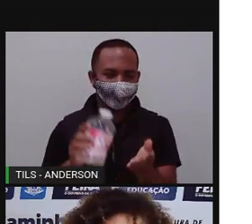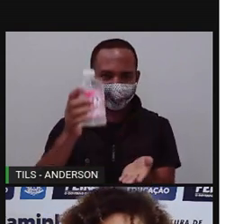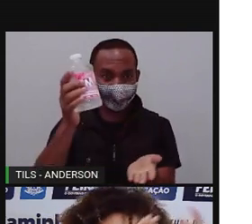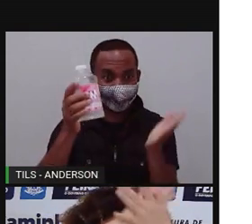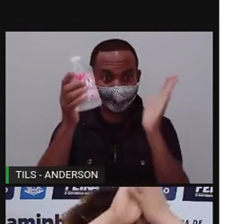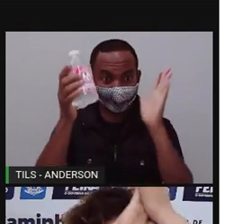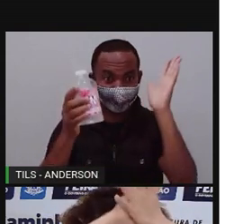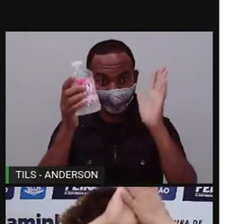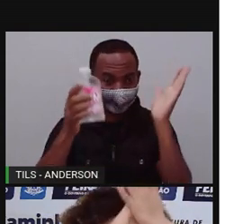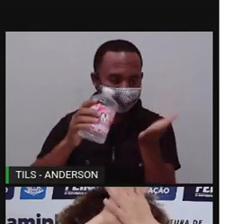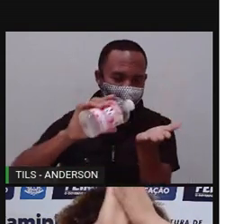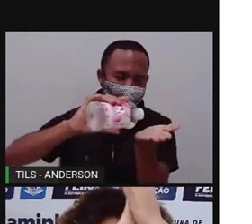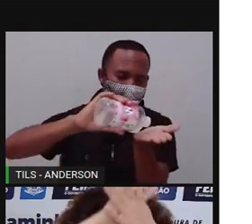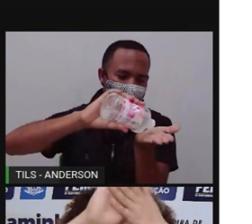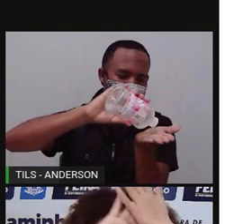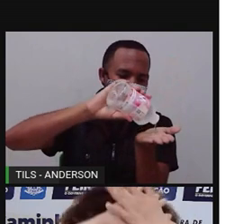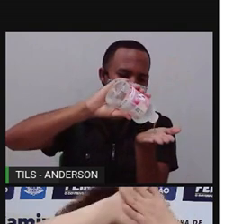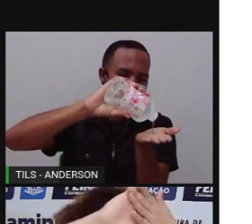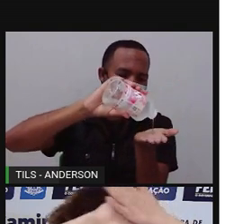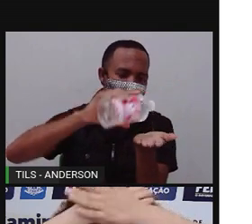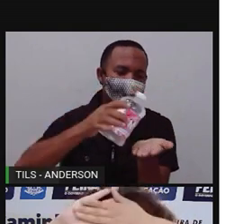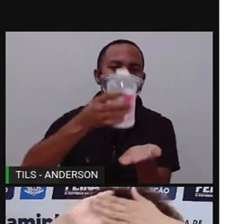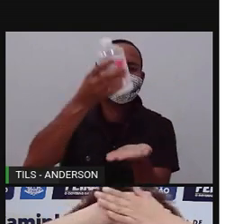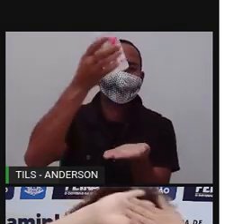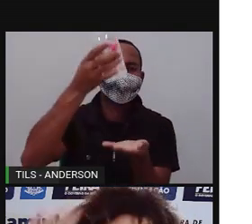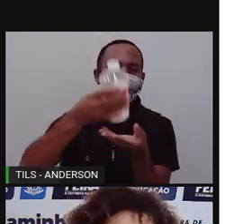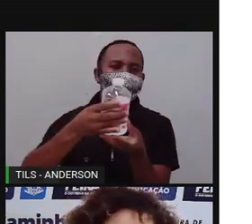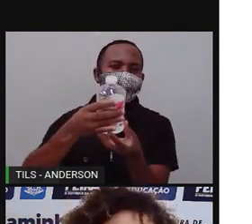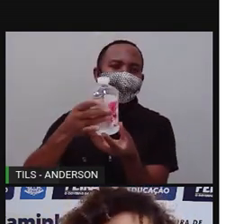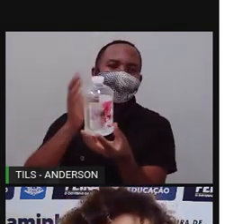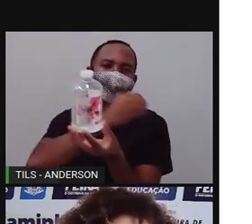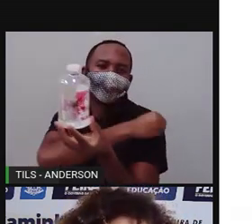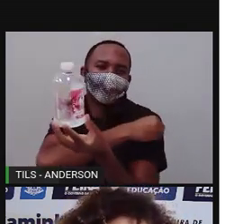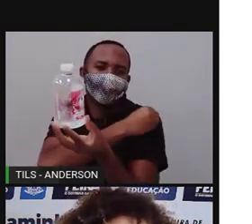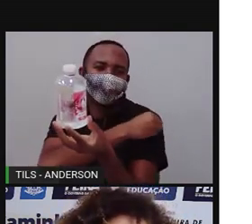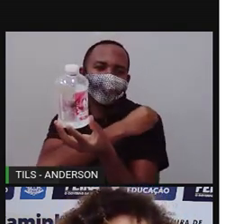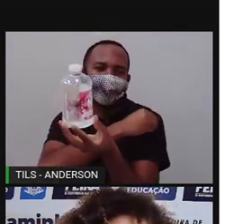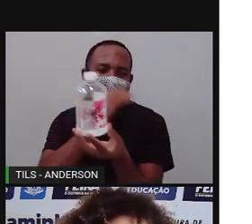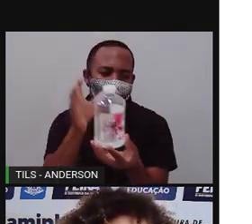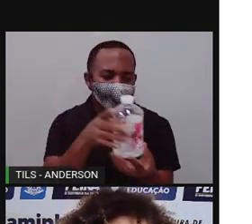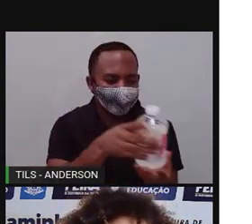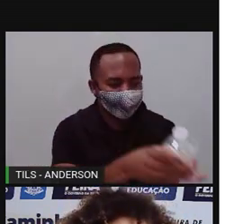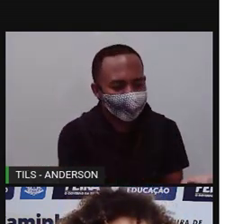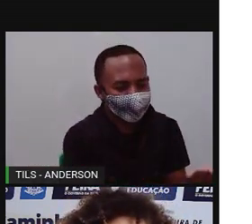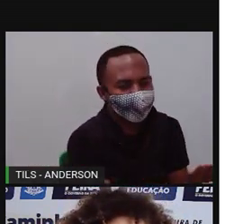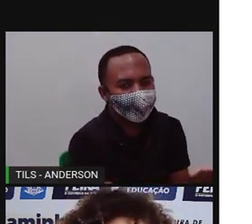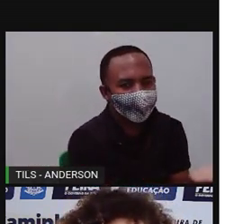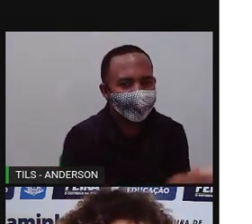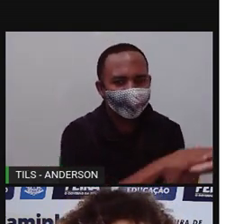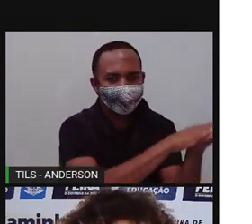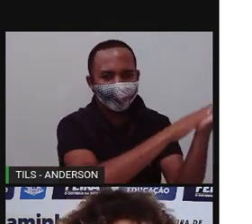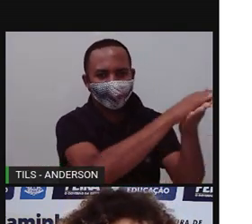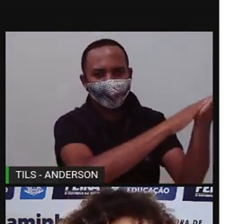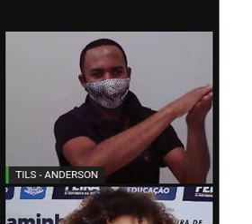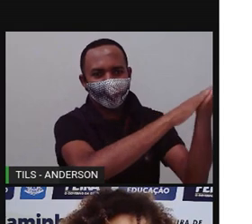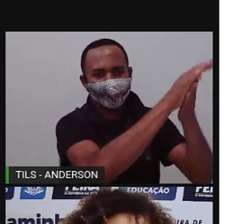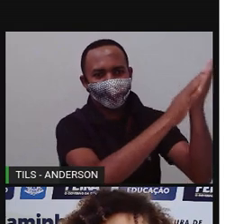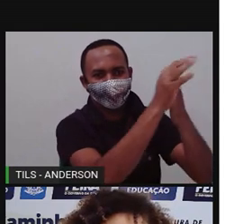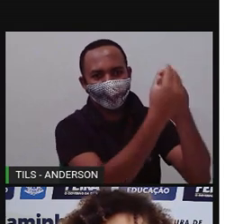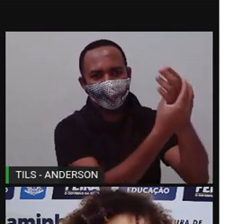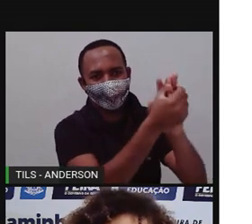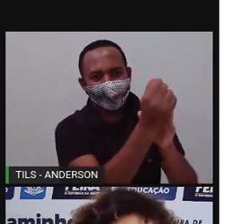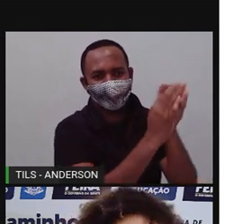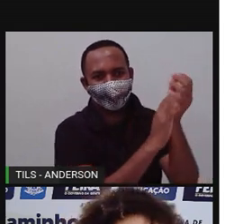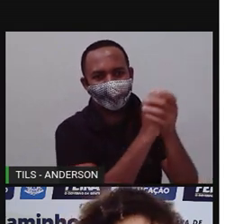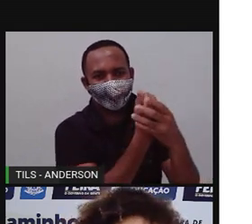lavem as mãos, ó. Lava uma mão, lava a outra. Usem o quê? Álcool em gel. E